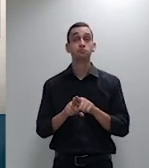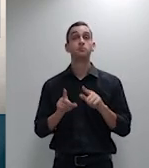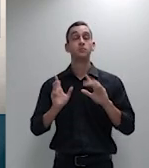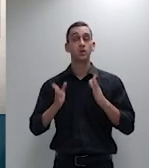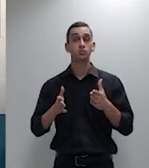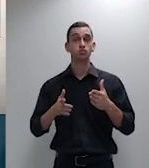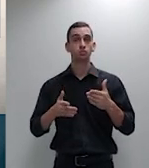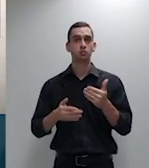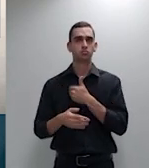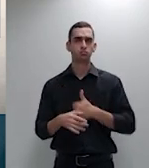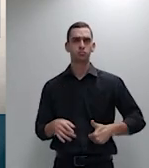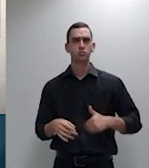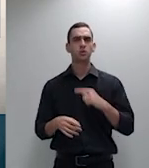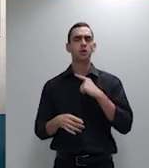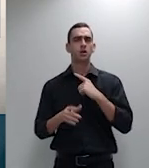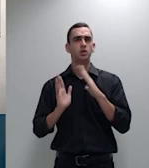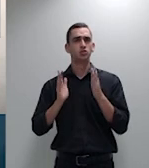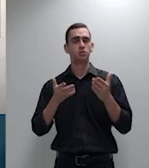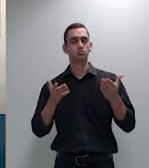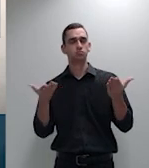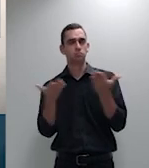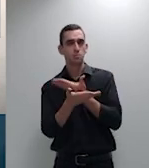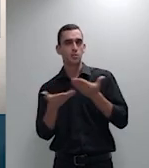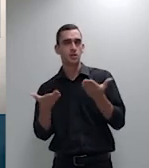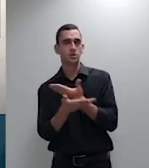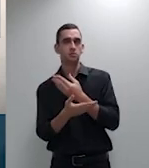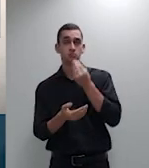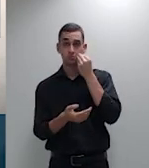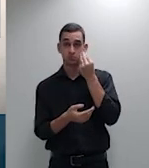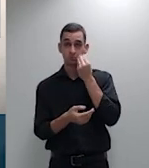mediação conduzida pela competentíssima